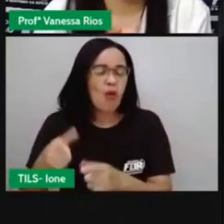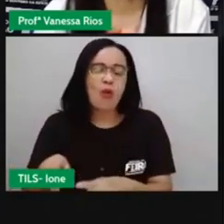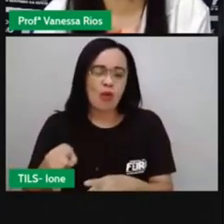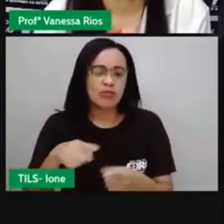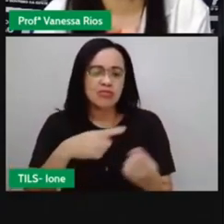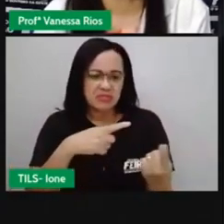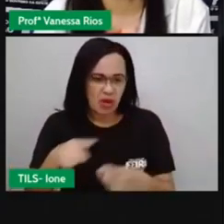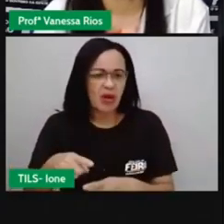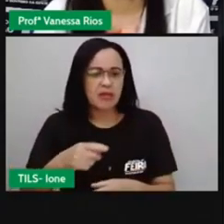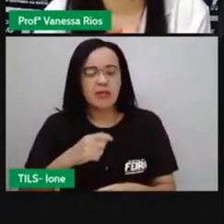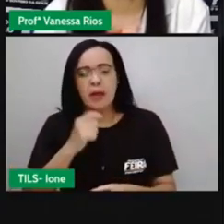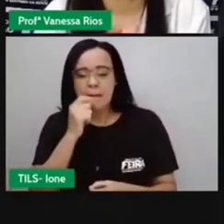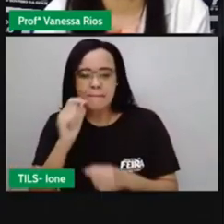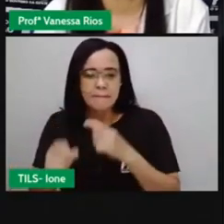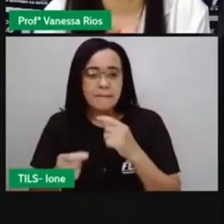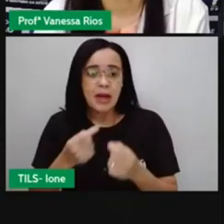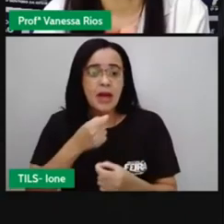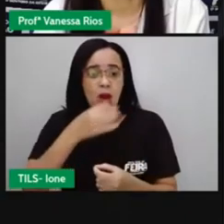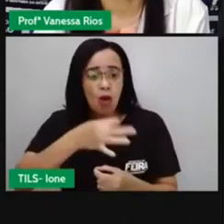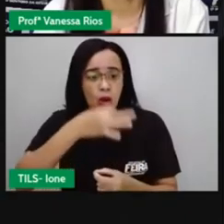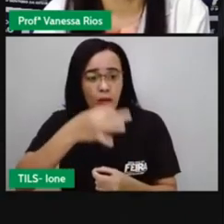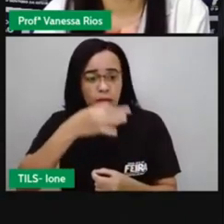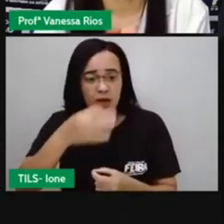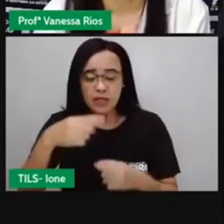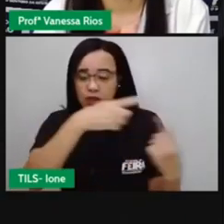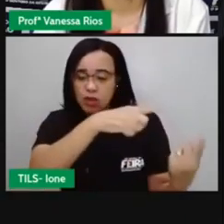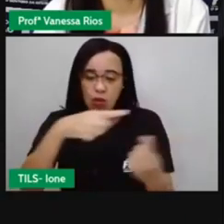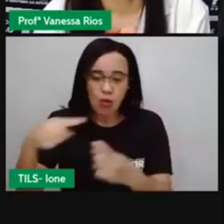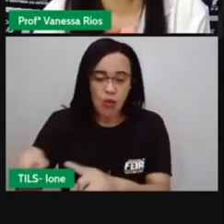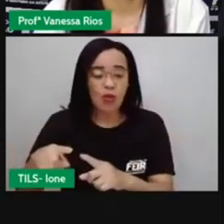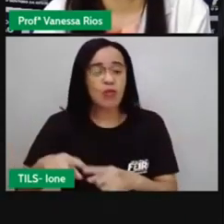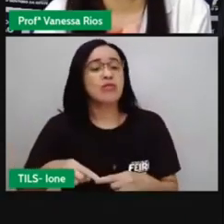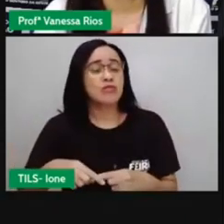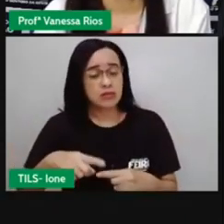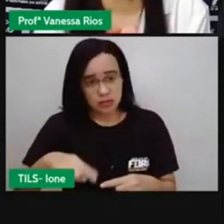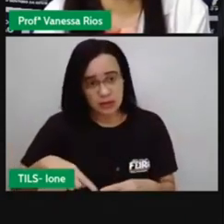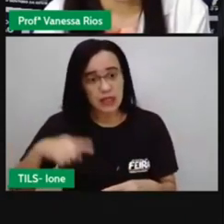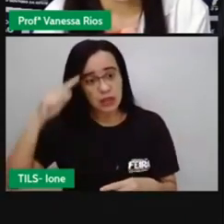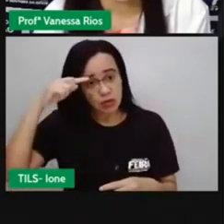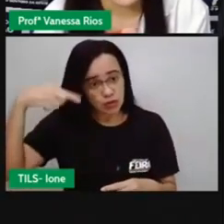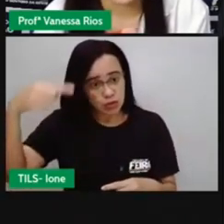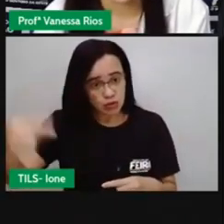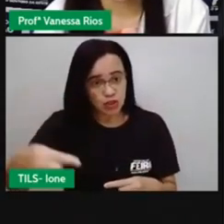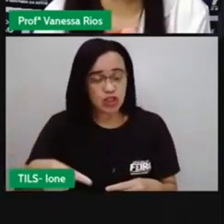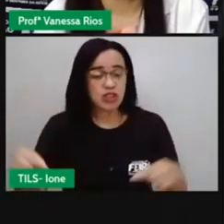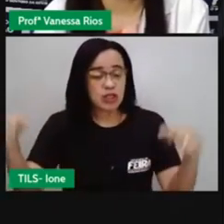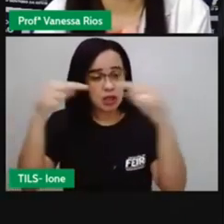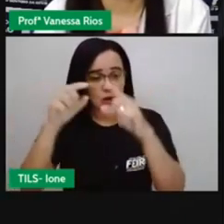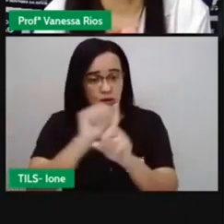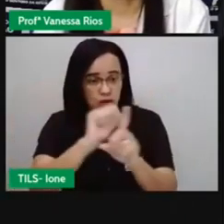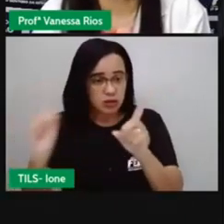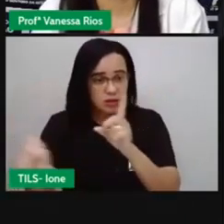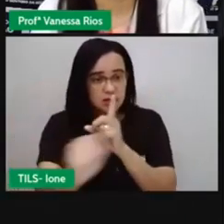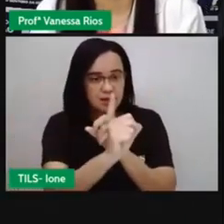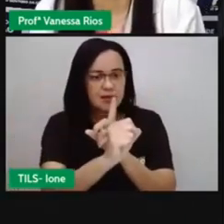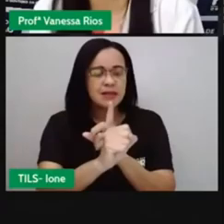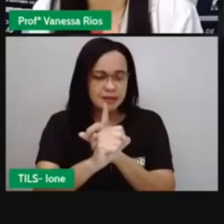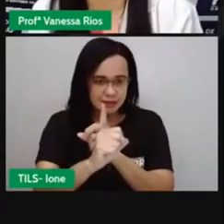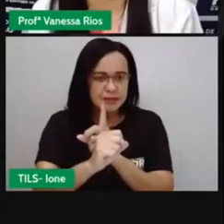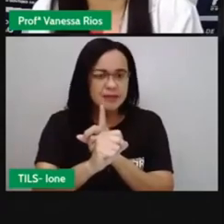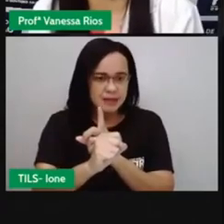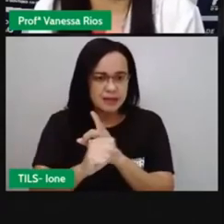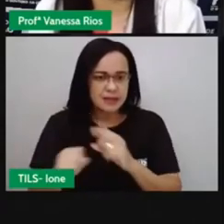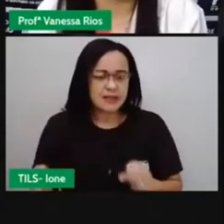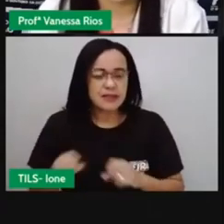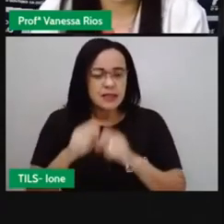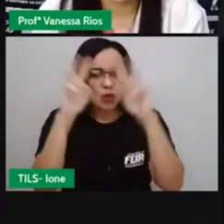breve, dos momentos que abrangem o dia a dia de uma sociedade. Então, como a PRO falou, o assunto